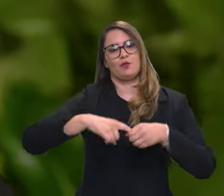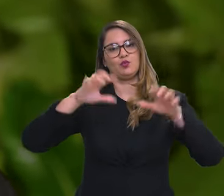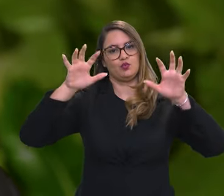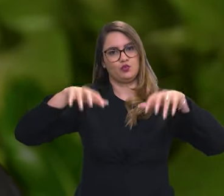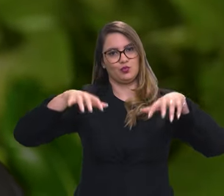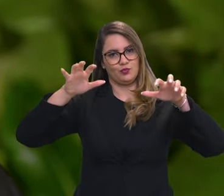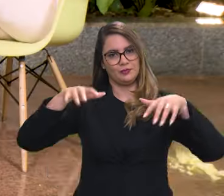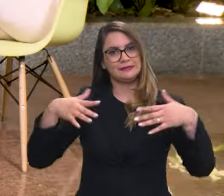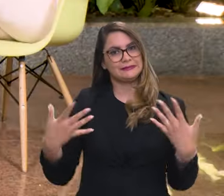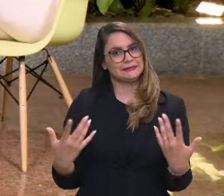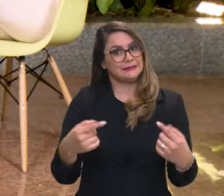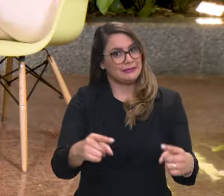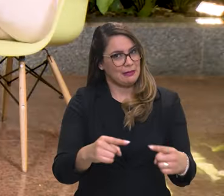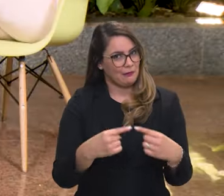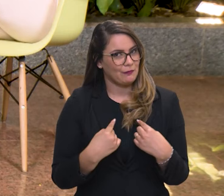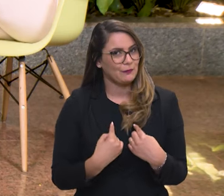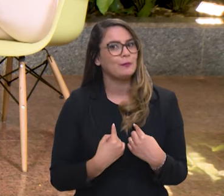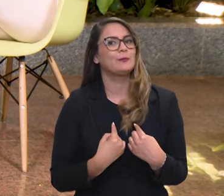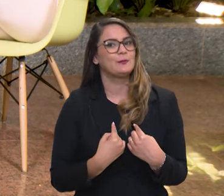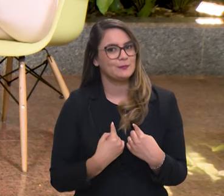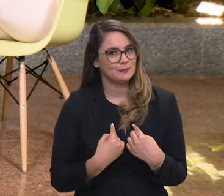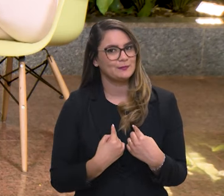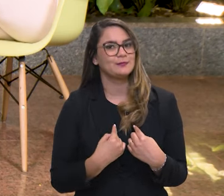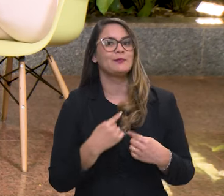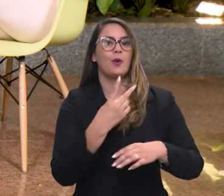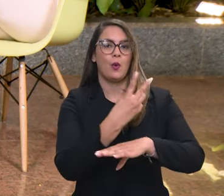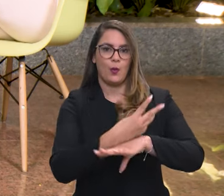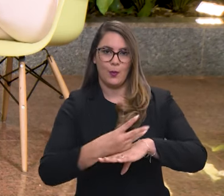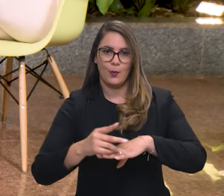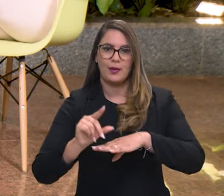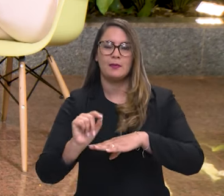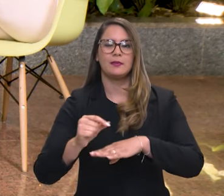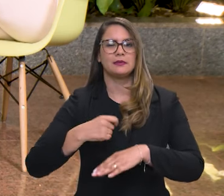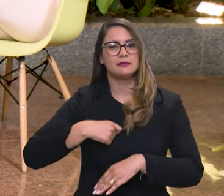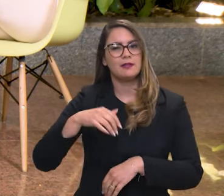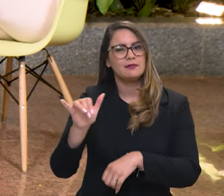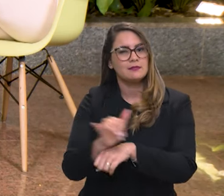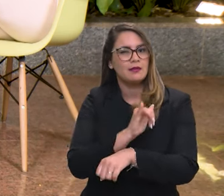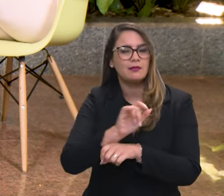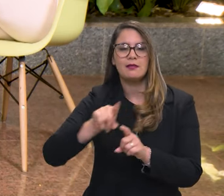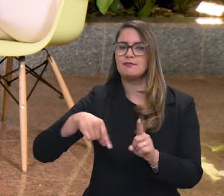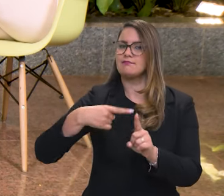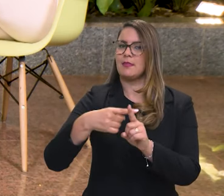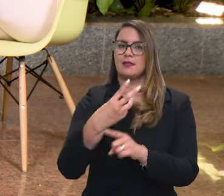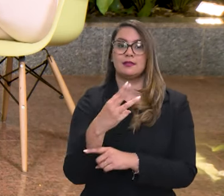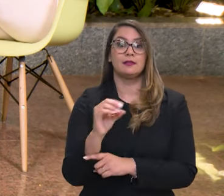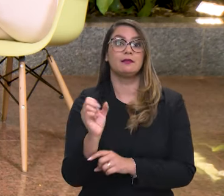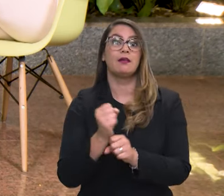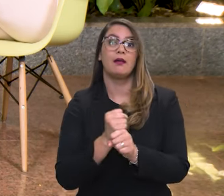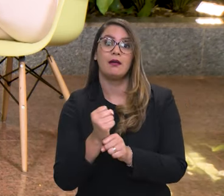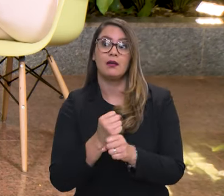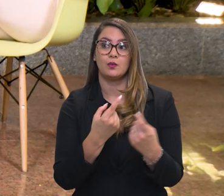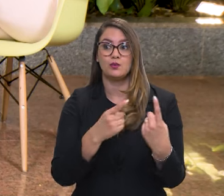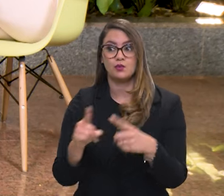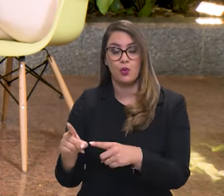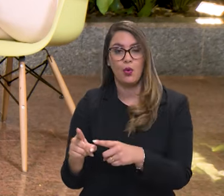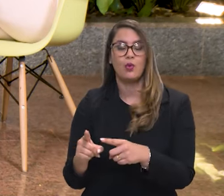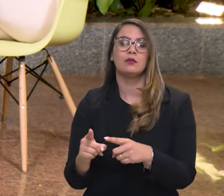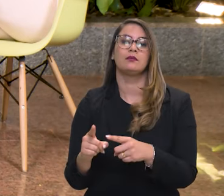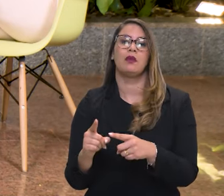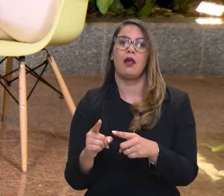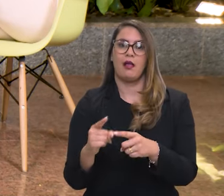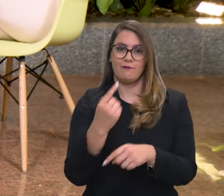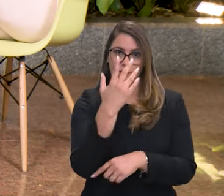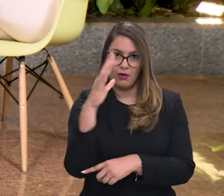muito grande. O Ibama tem uma expertise de mais de 30 anos no combate a incêndios florestais. E a gente quer usar essa expertise para